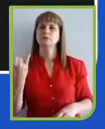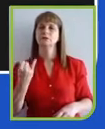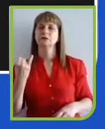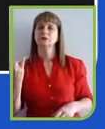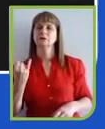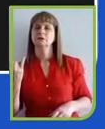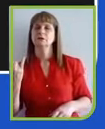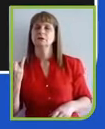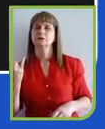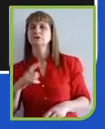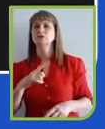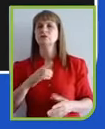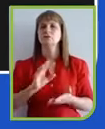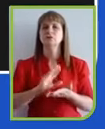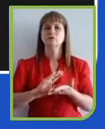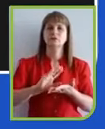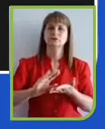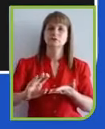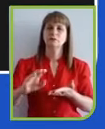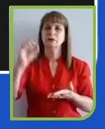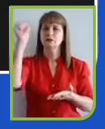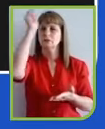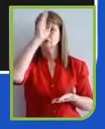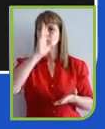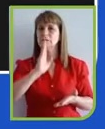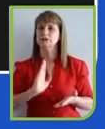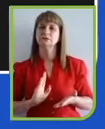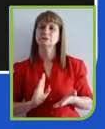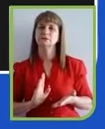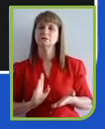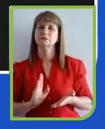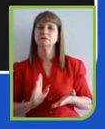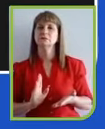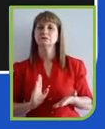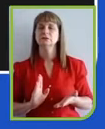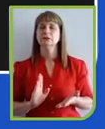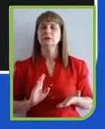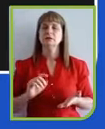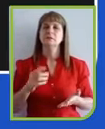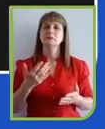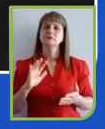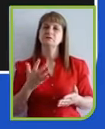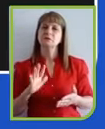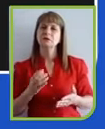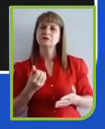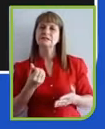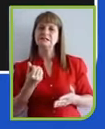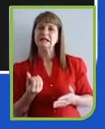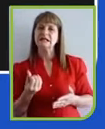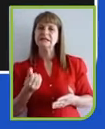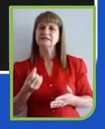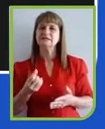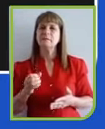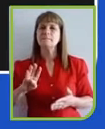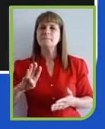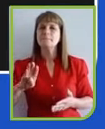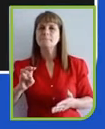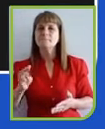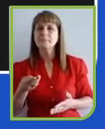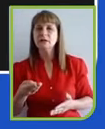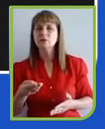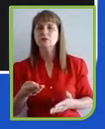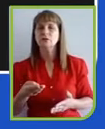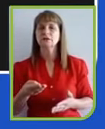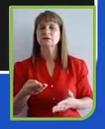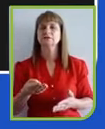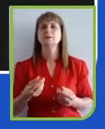no nível de investimento social privado, da ordem de 6 bilhões, tá? Isso é muito dinheiro.